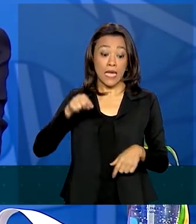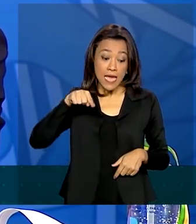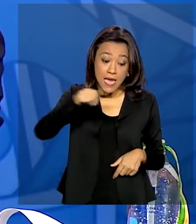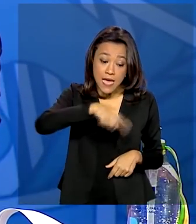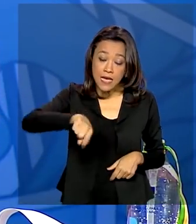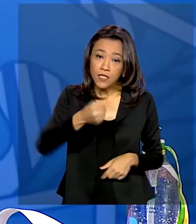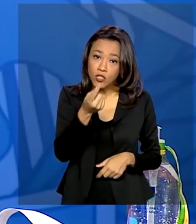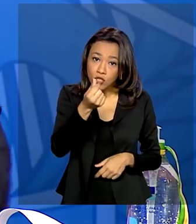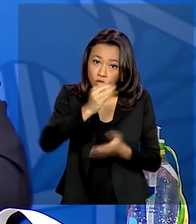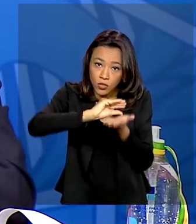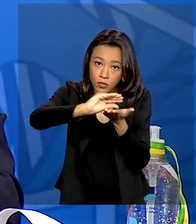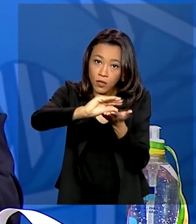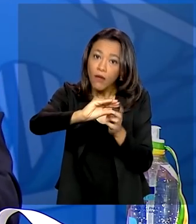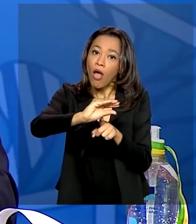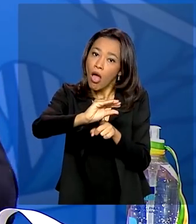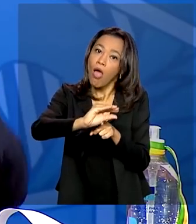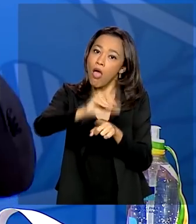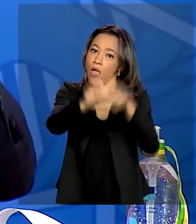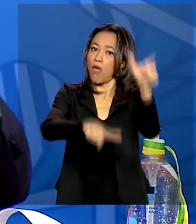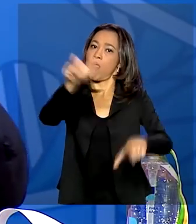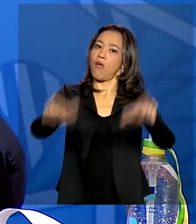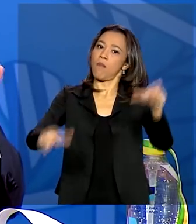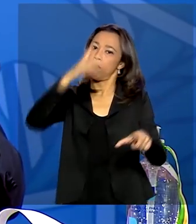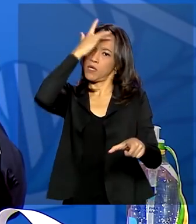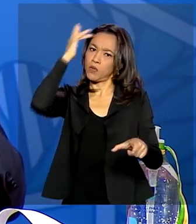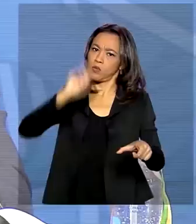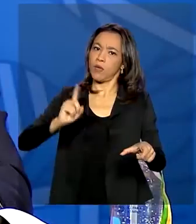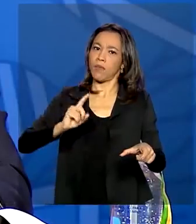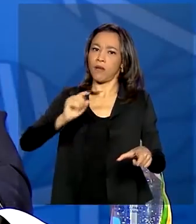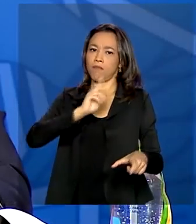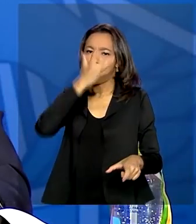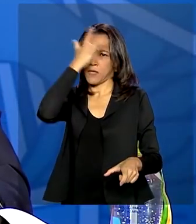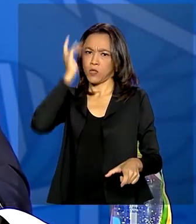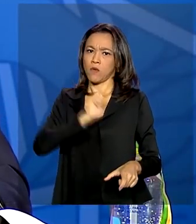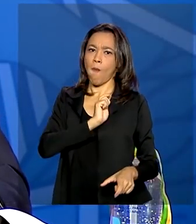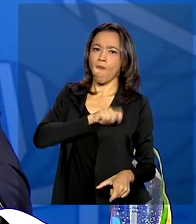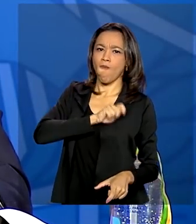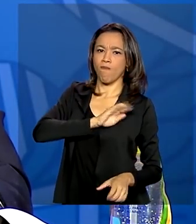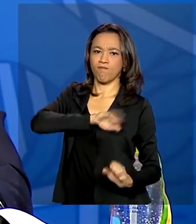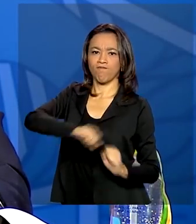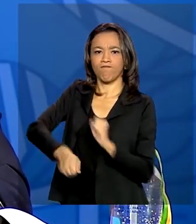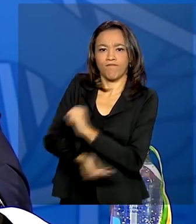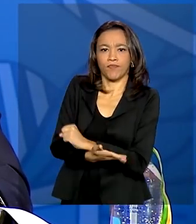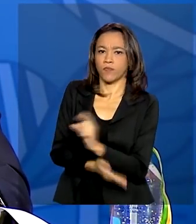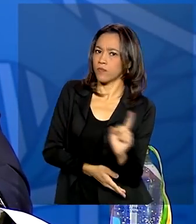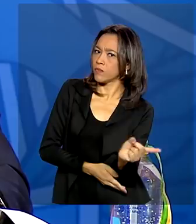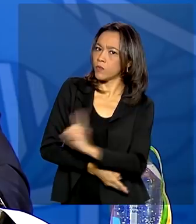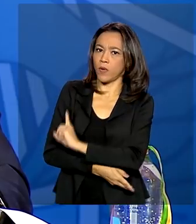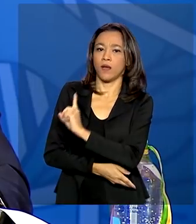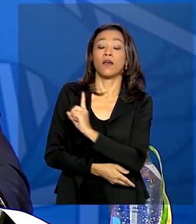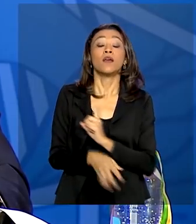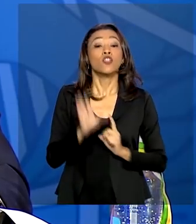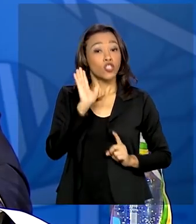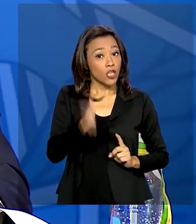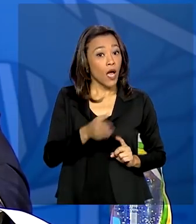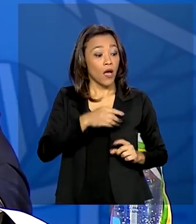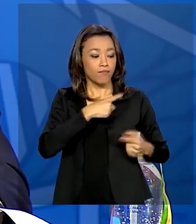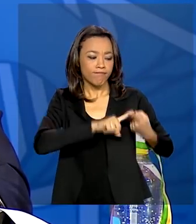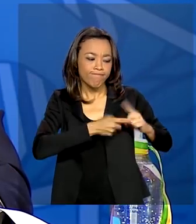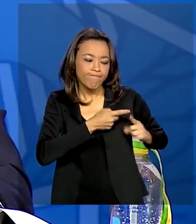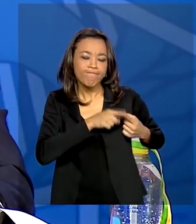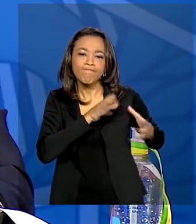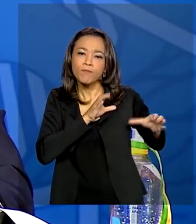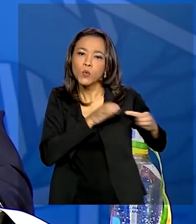as pessoas, não é para fraudador. Nós estamos já trabalhando com a BIM, vários